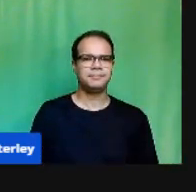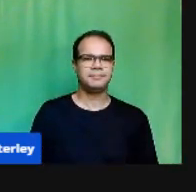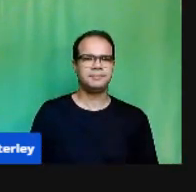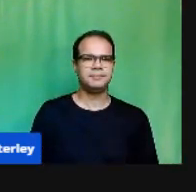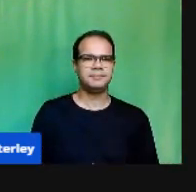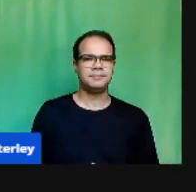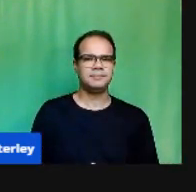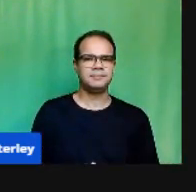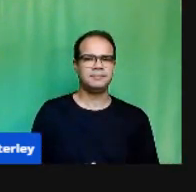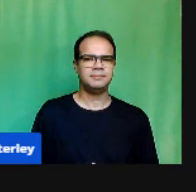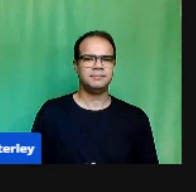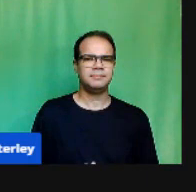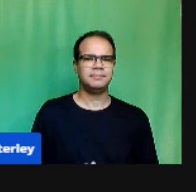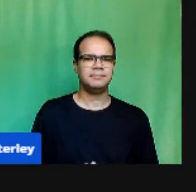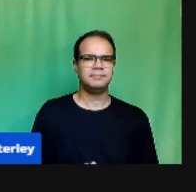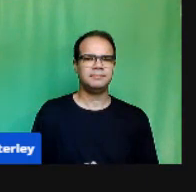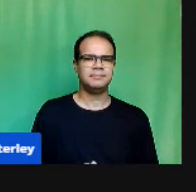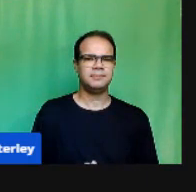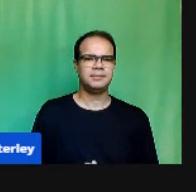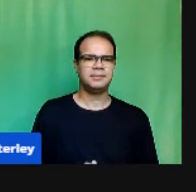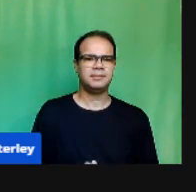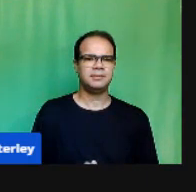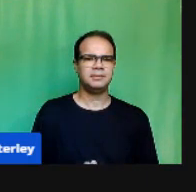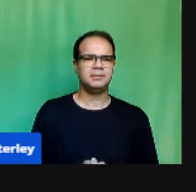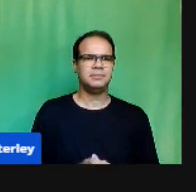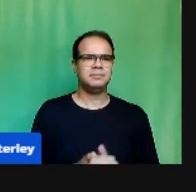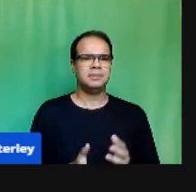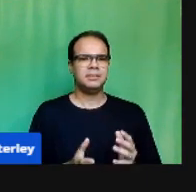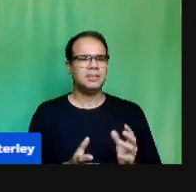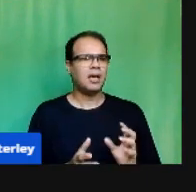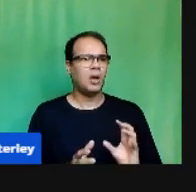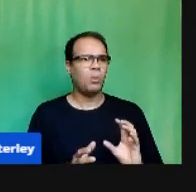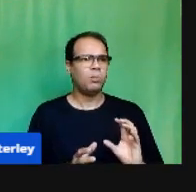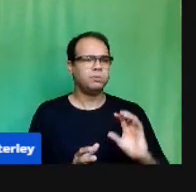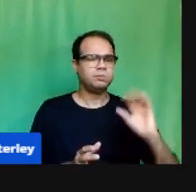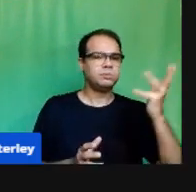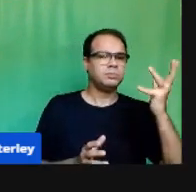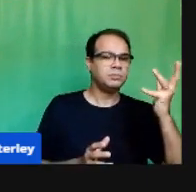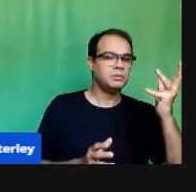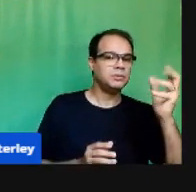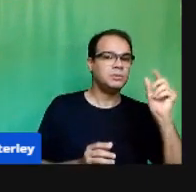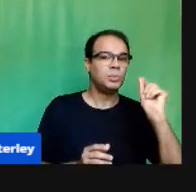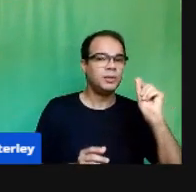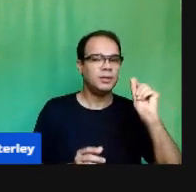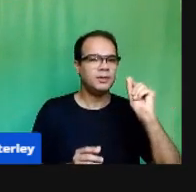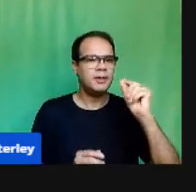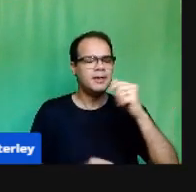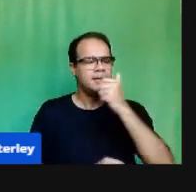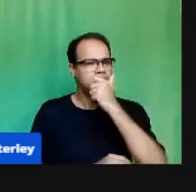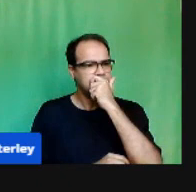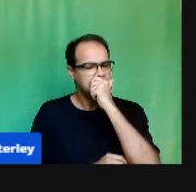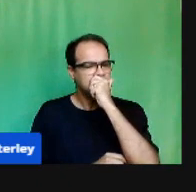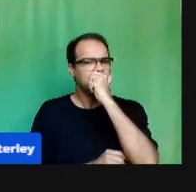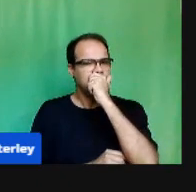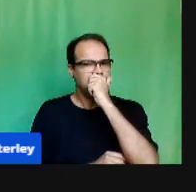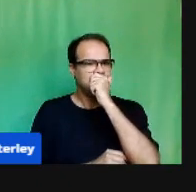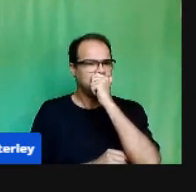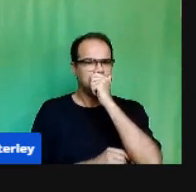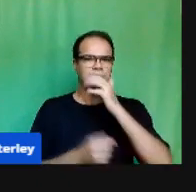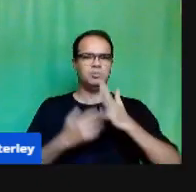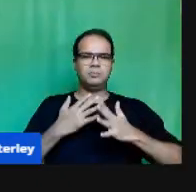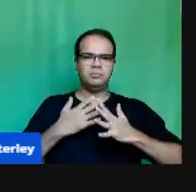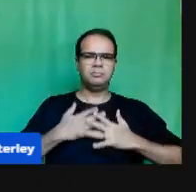Surgiu Surge Alguns itens Importantes Em relação aos alunos Que devemos analisar Sim